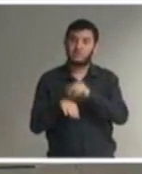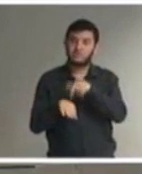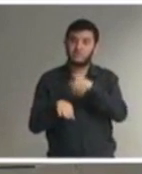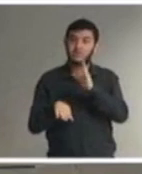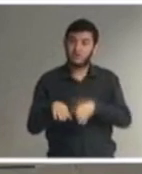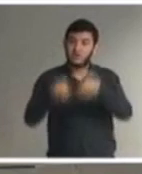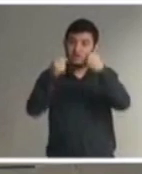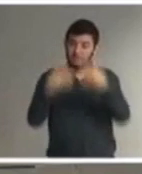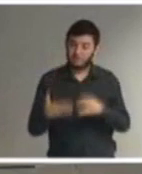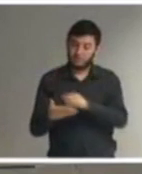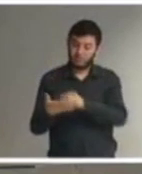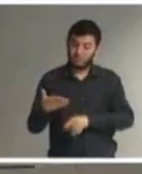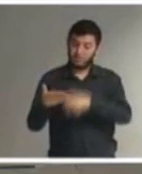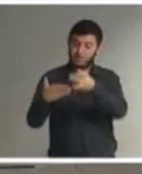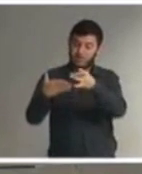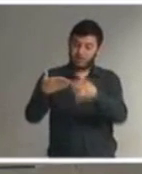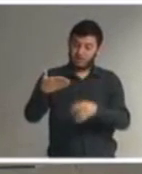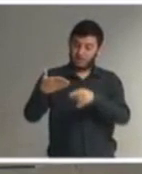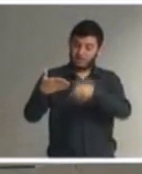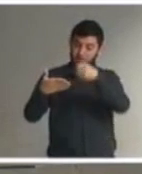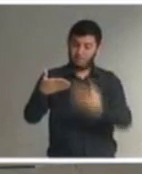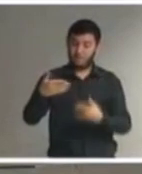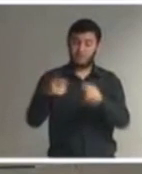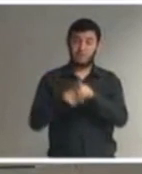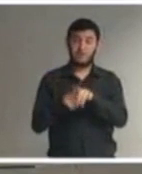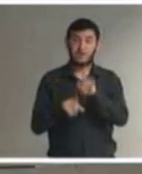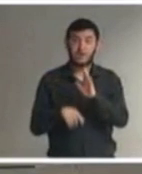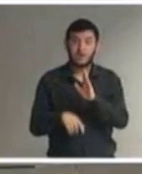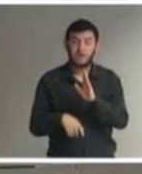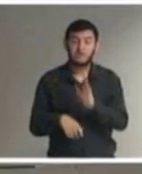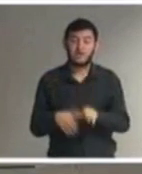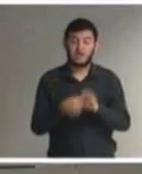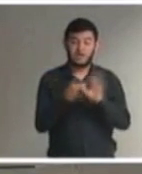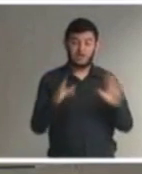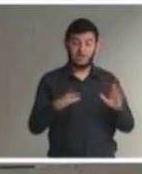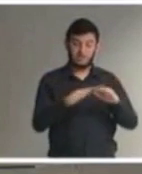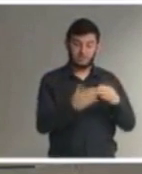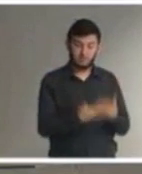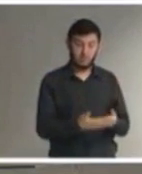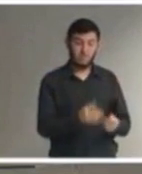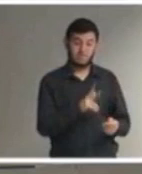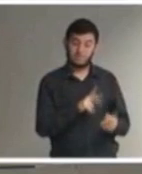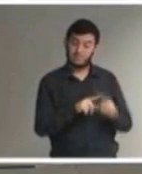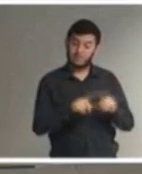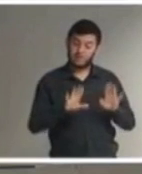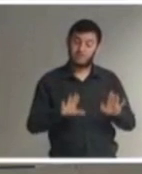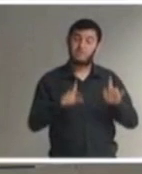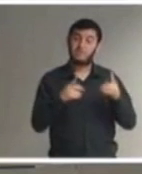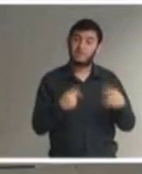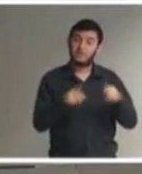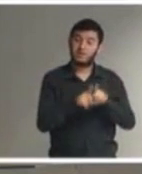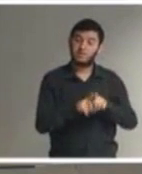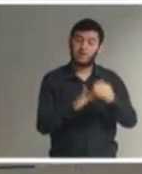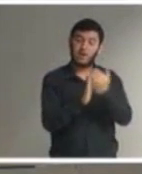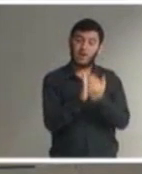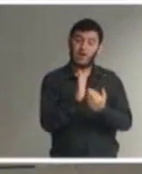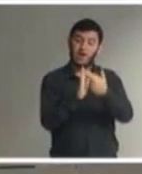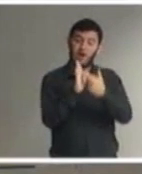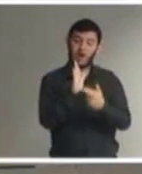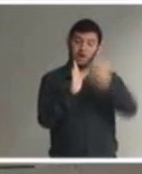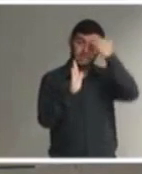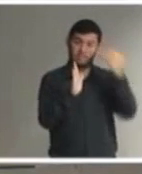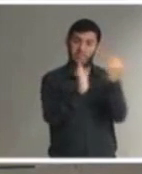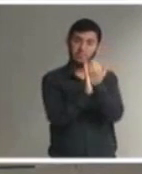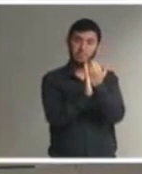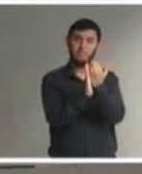privada a exploração da educação desde que ela atenda às exigências também colocadas a